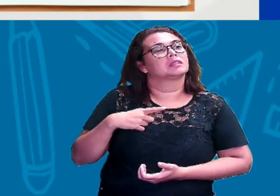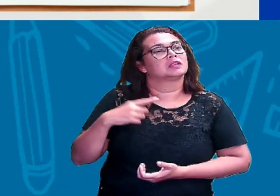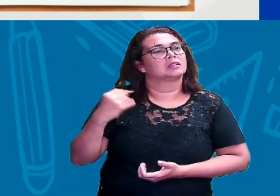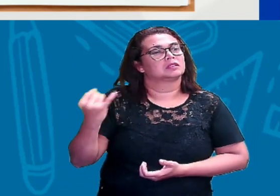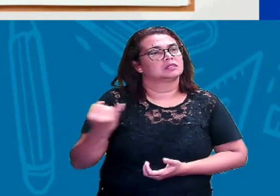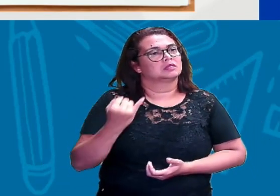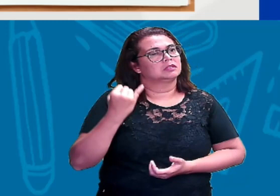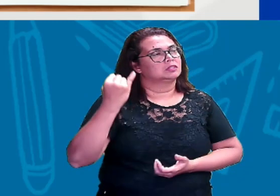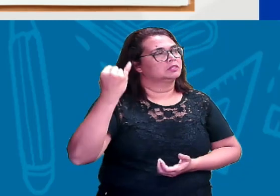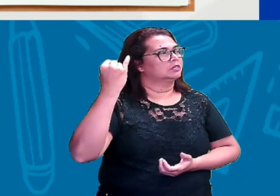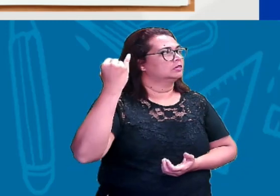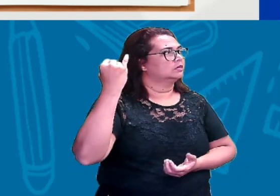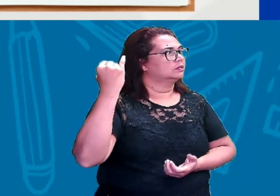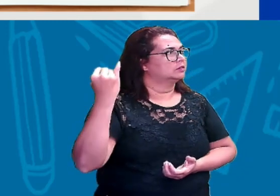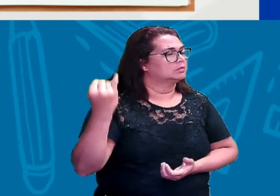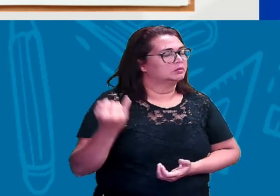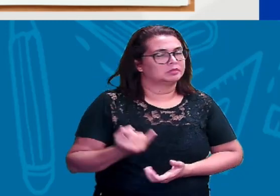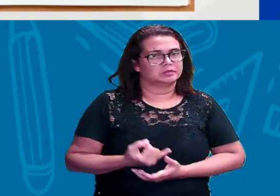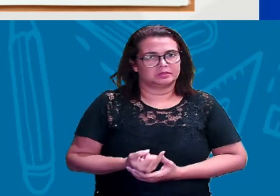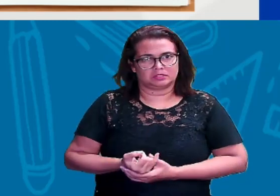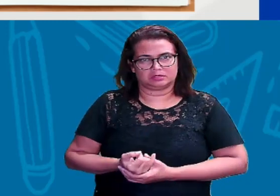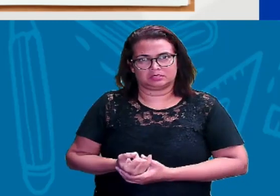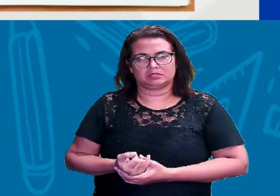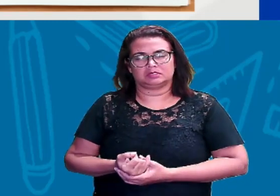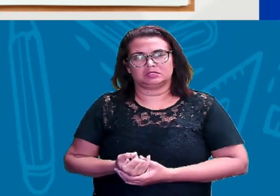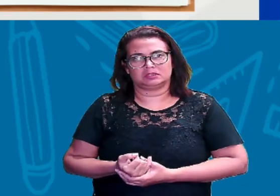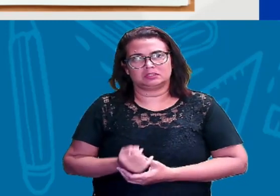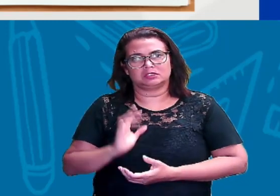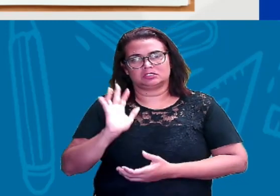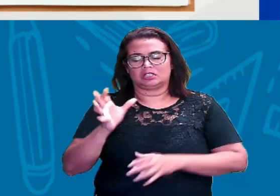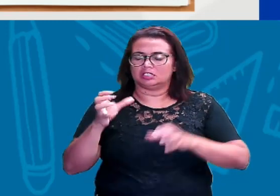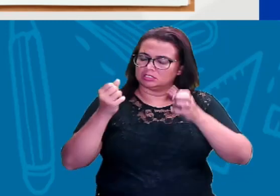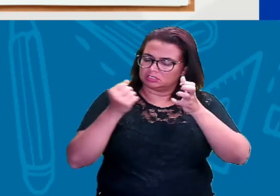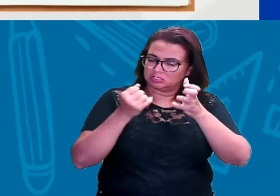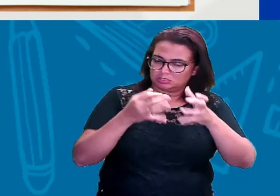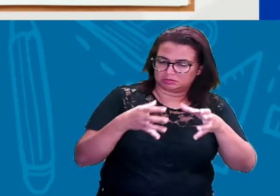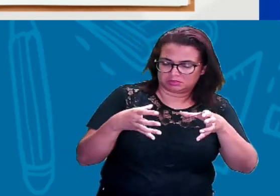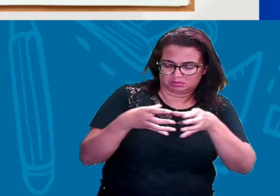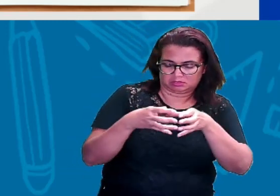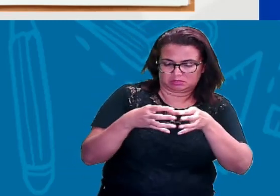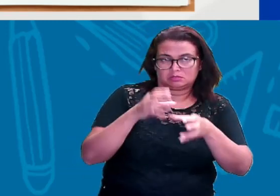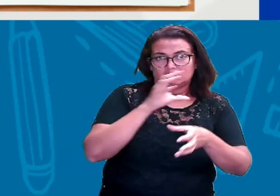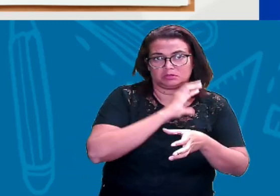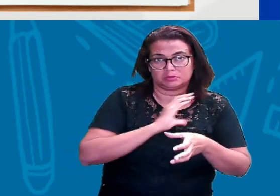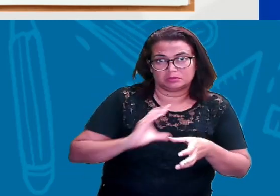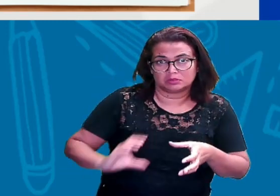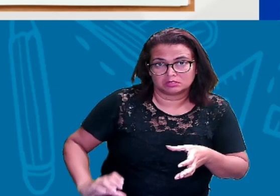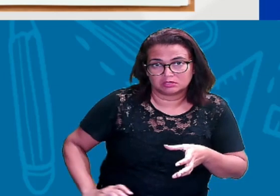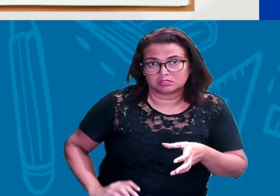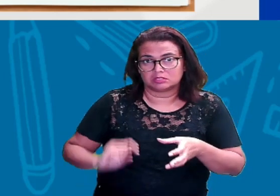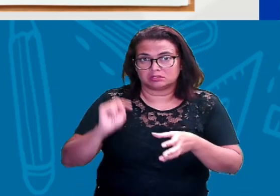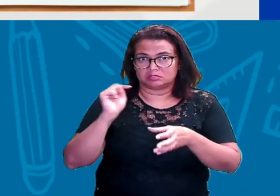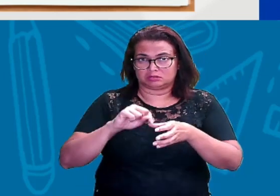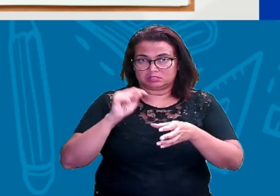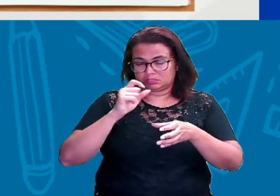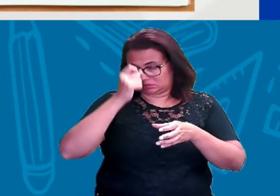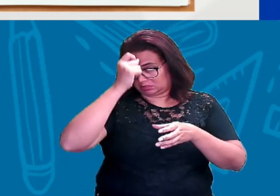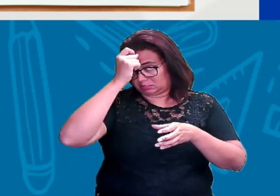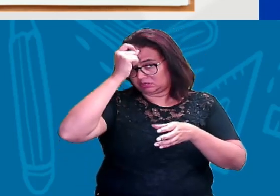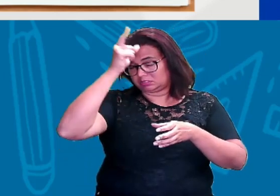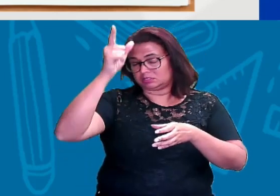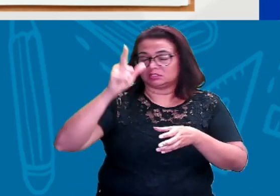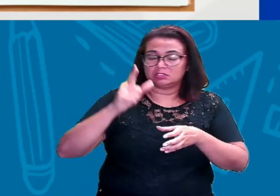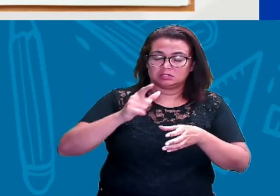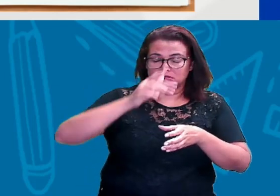importante, tá? Já falando aí sobre os missionários e eles colocarem o alfabeto latino para nós e,